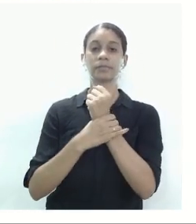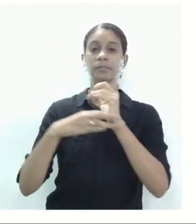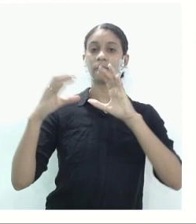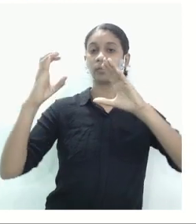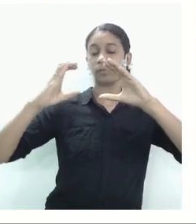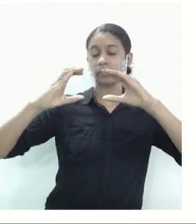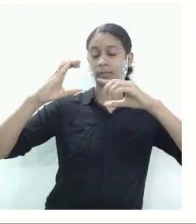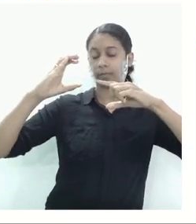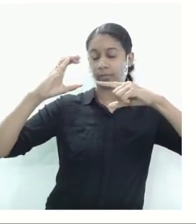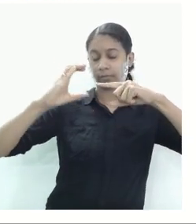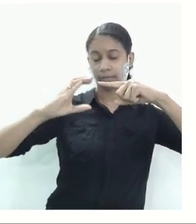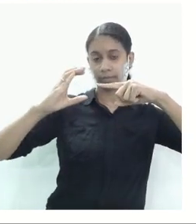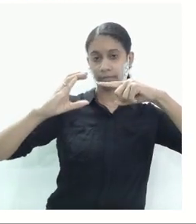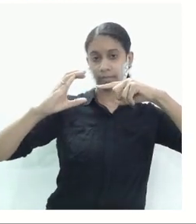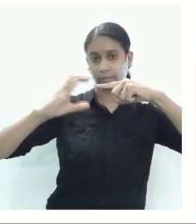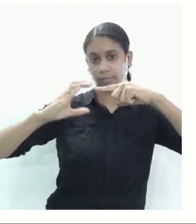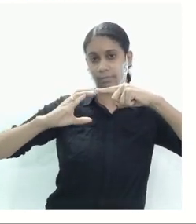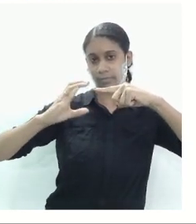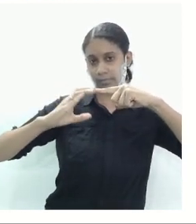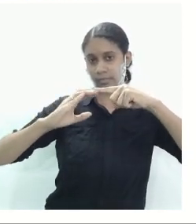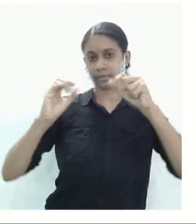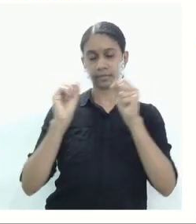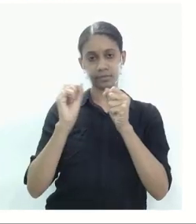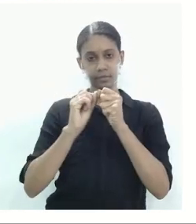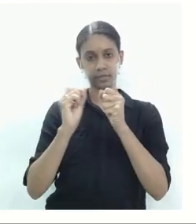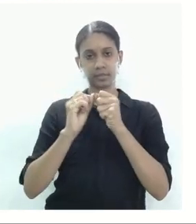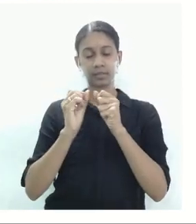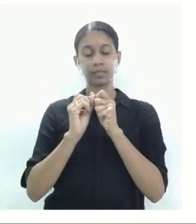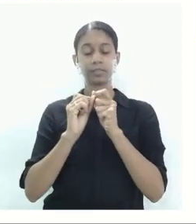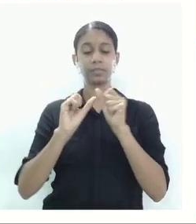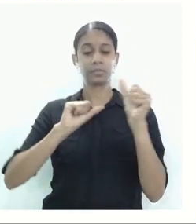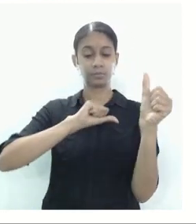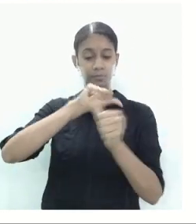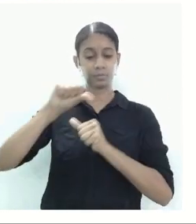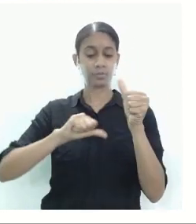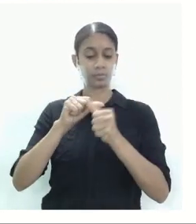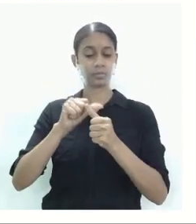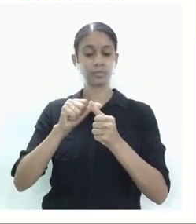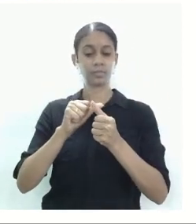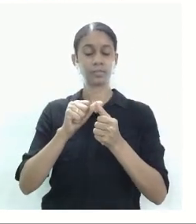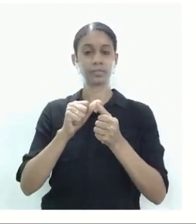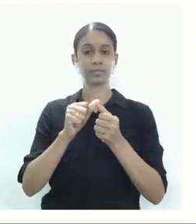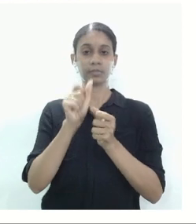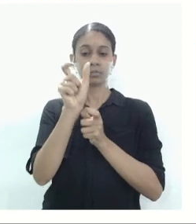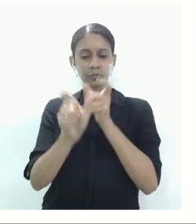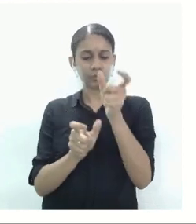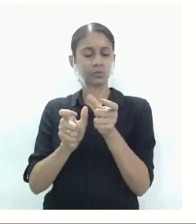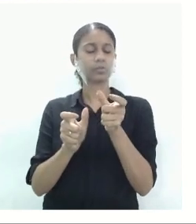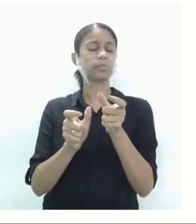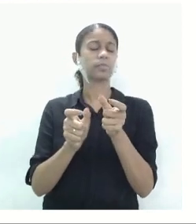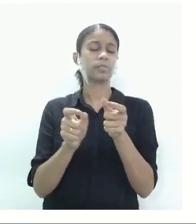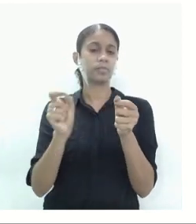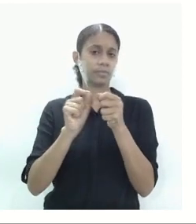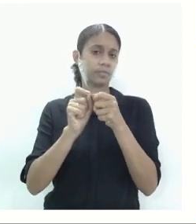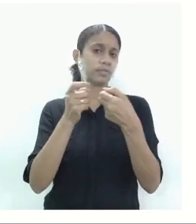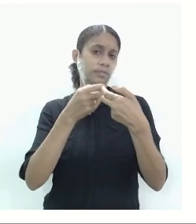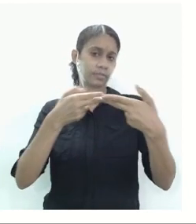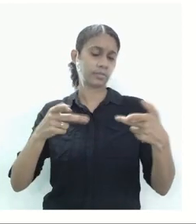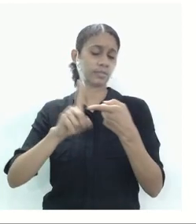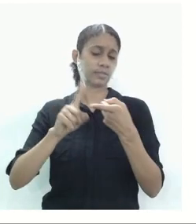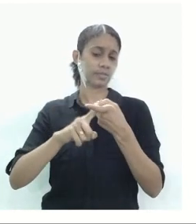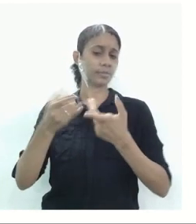o processo do capitalismo, mudando aí o meio de produção e relações de trabalho.